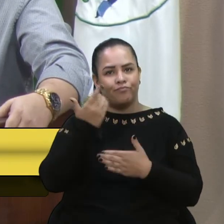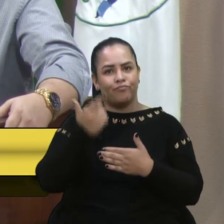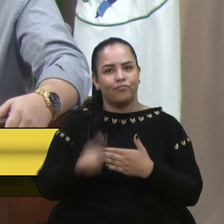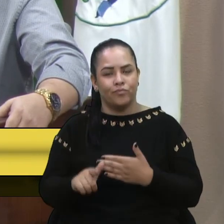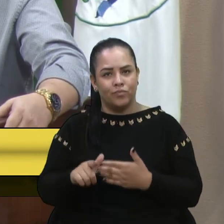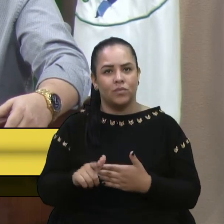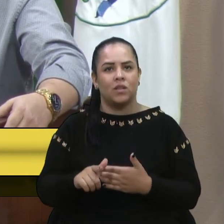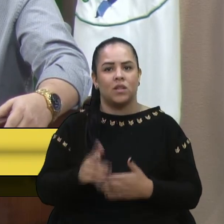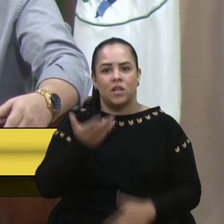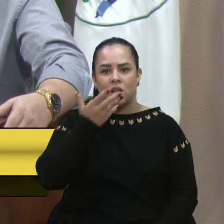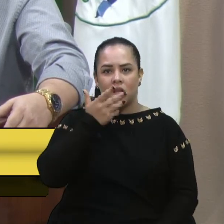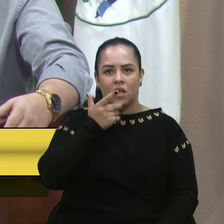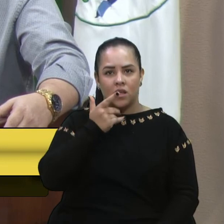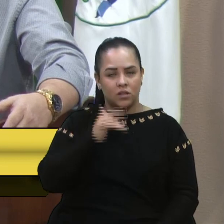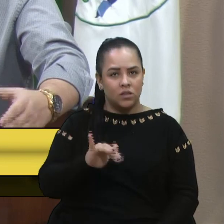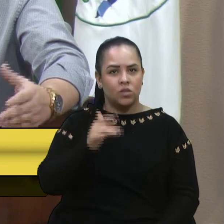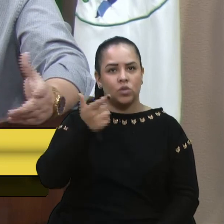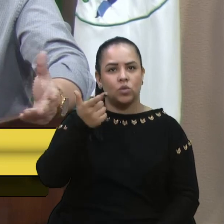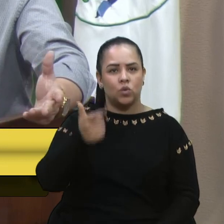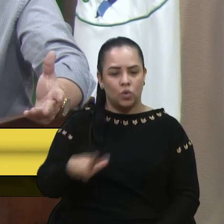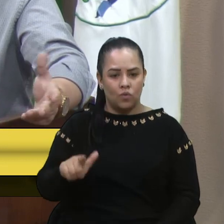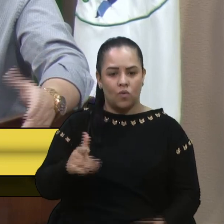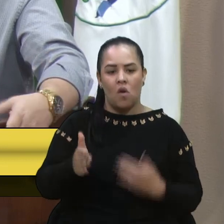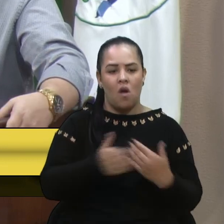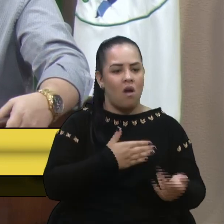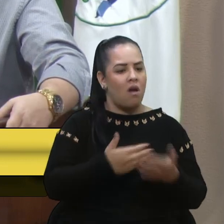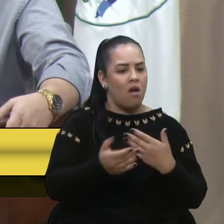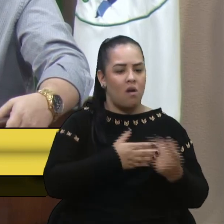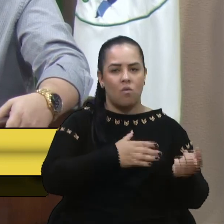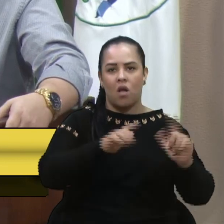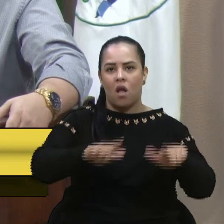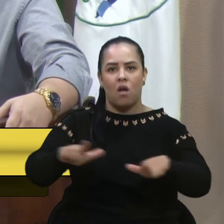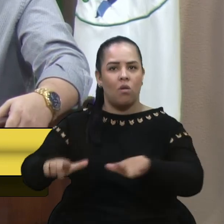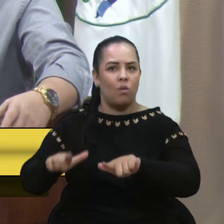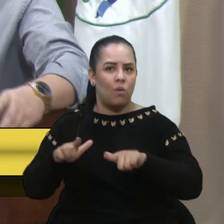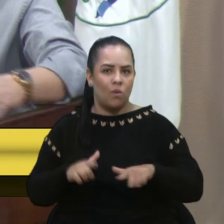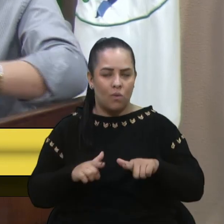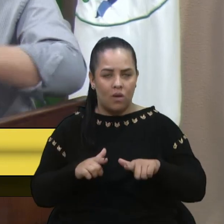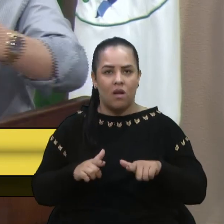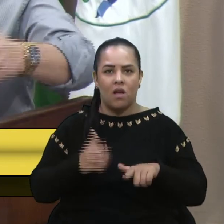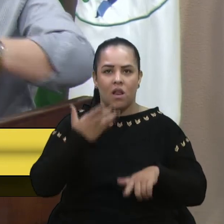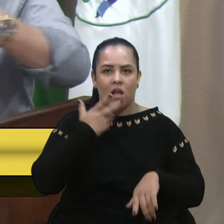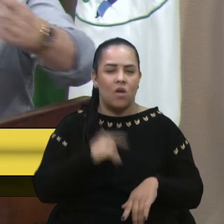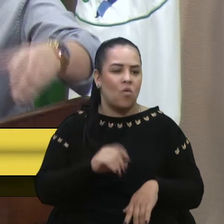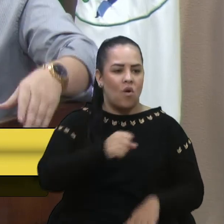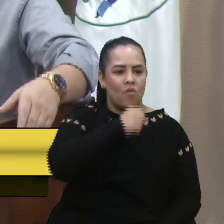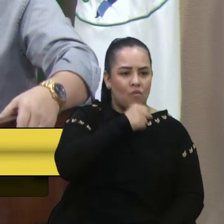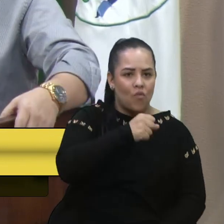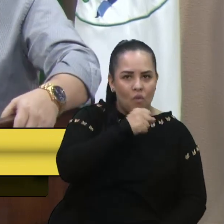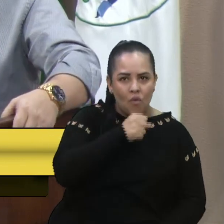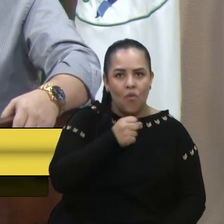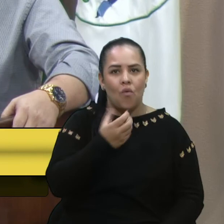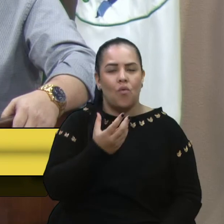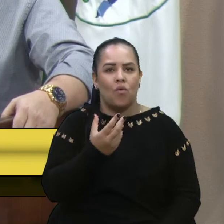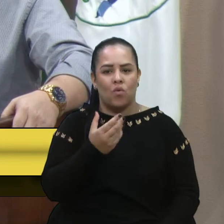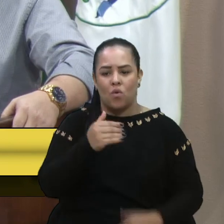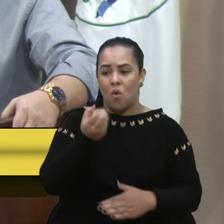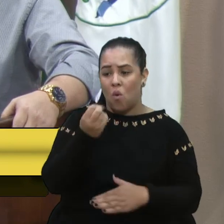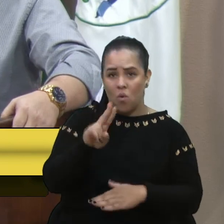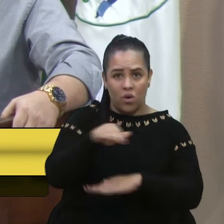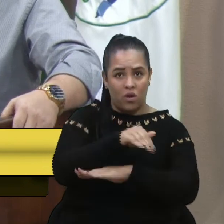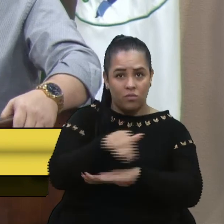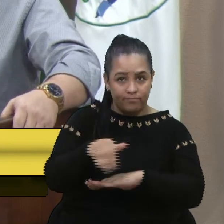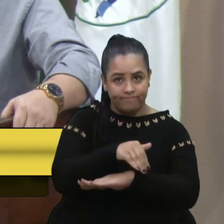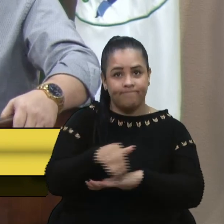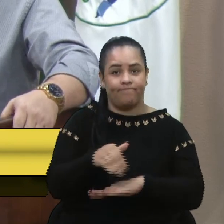onde as nossas crianças estão ficando em qualquer lugar hoje com a avó, a avô, enfim, ou na rua. Então